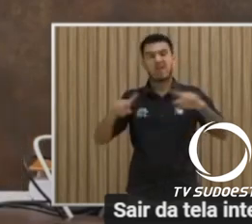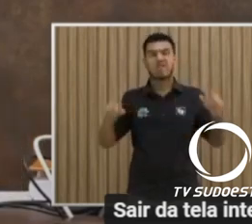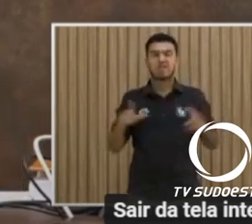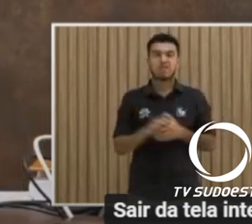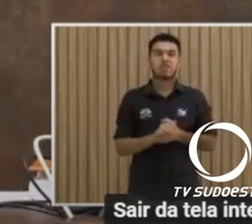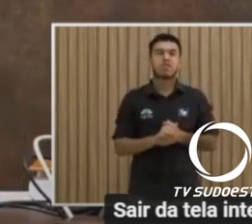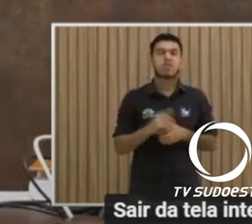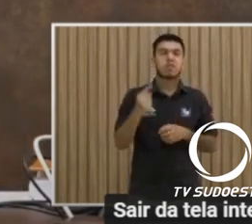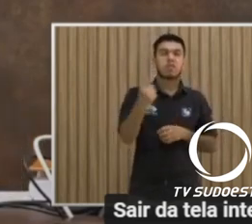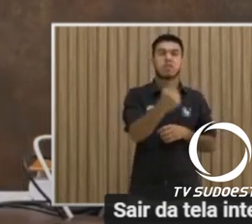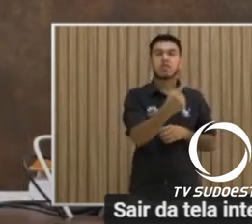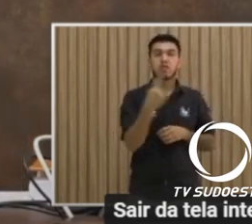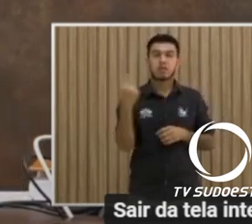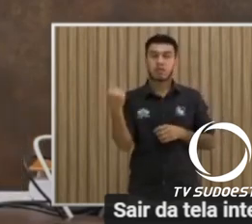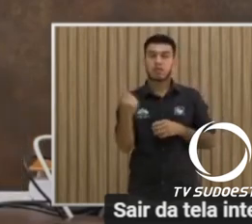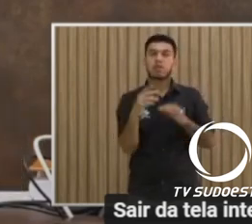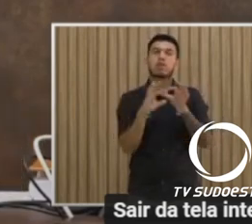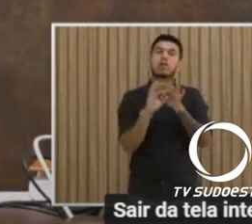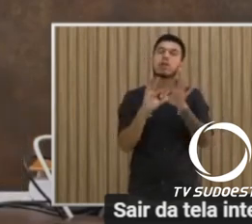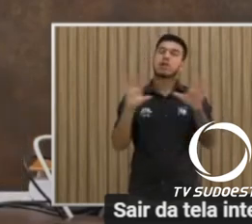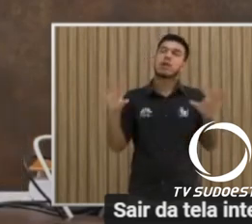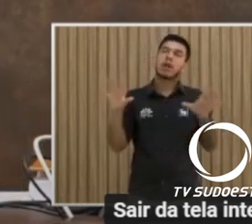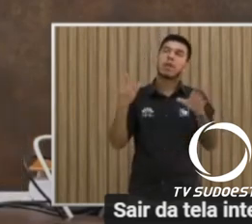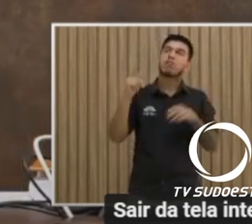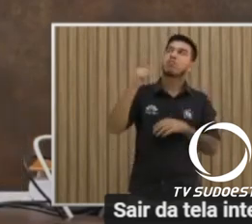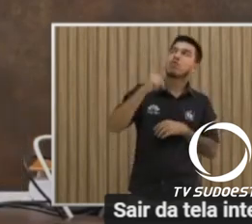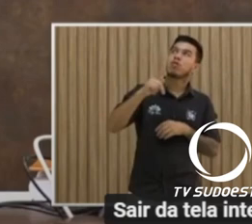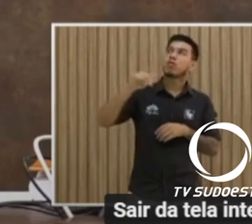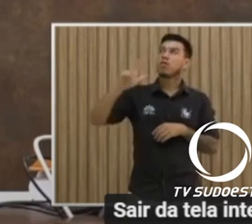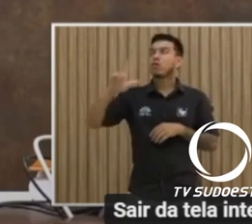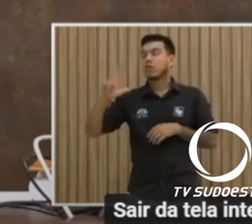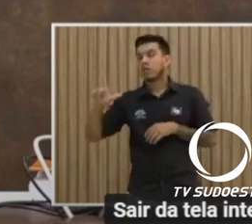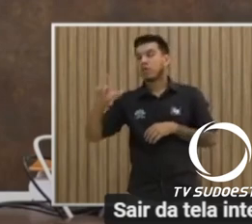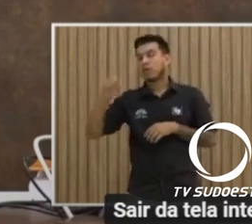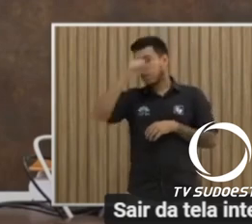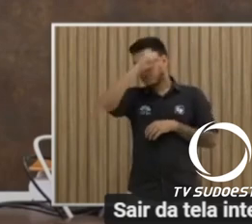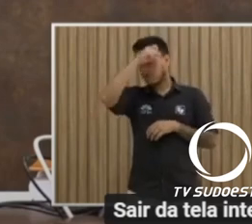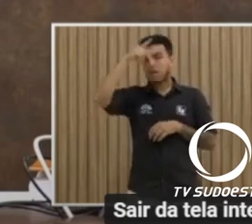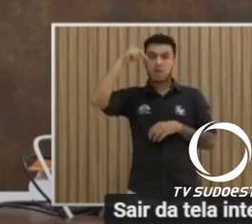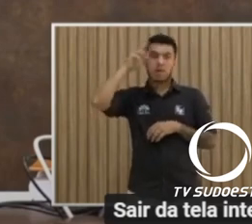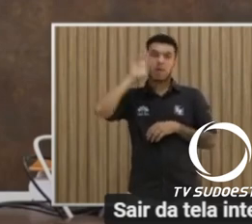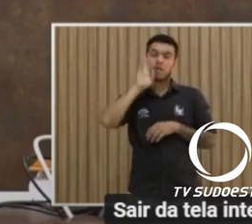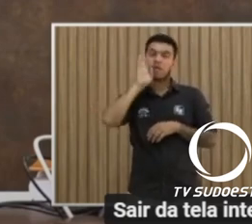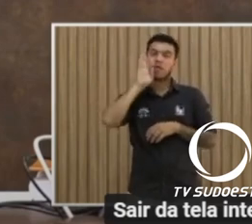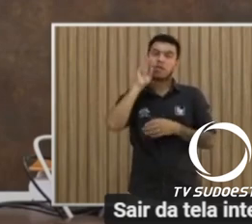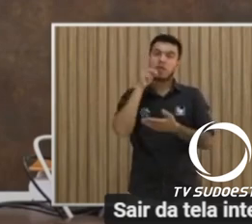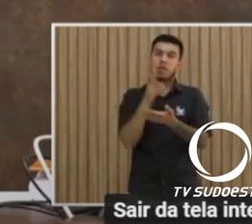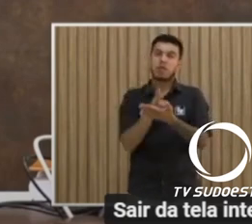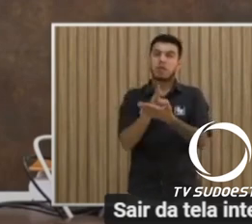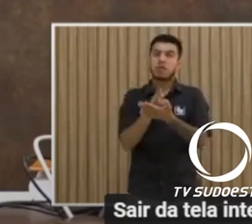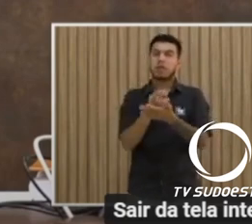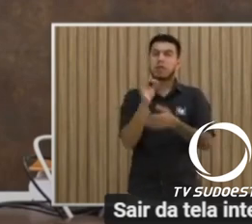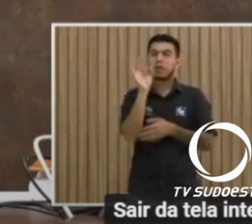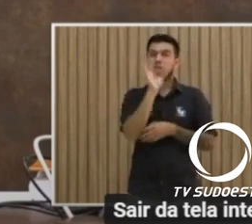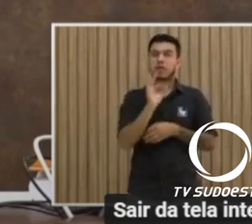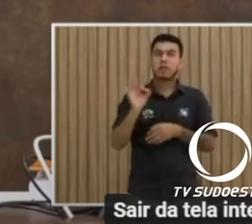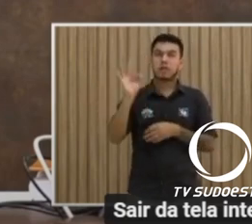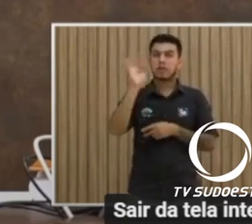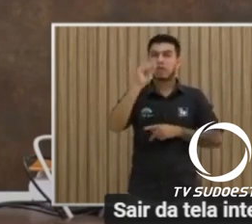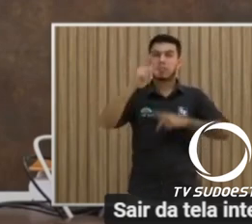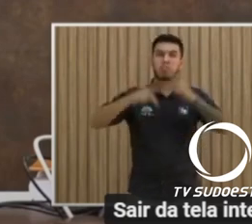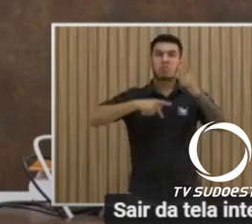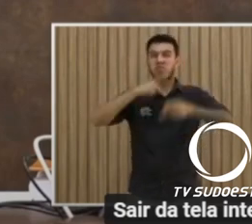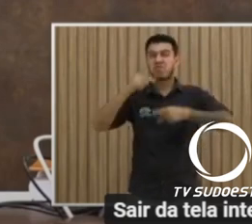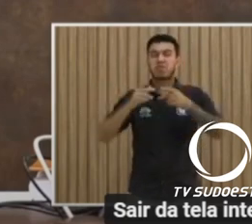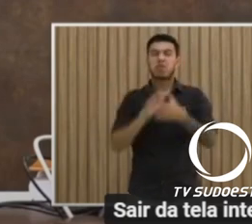seremos nós que vamos deliberar sobre o projeto de lei do prefeito Robinson Cantu sobre a proibição de uso de drogas em áreas públicas.